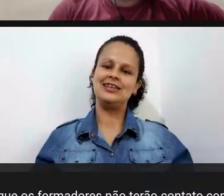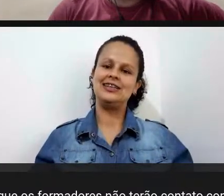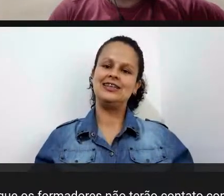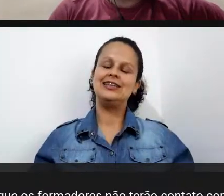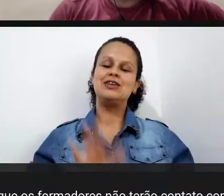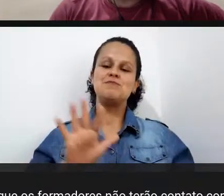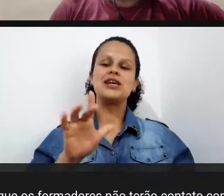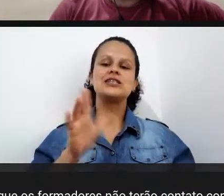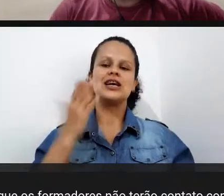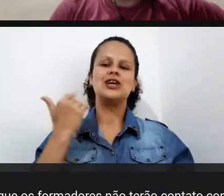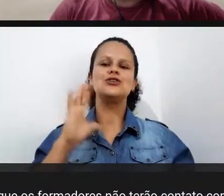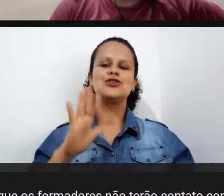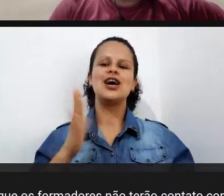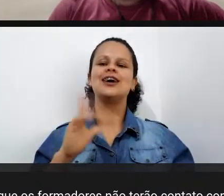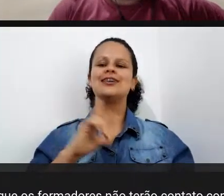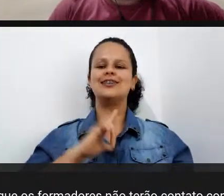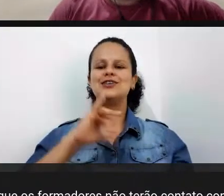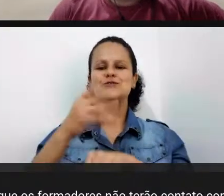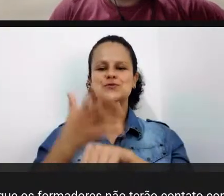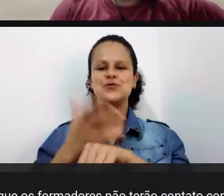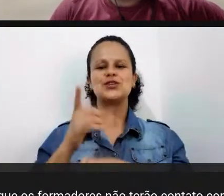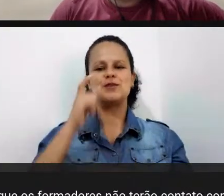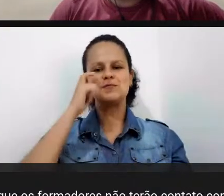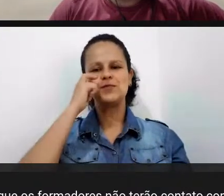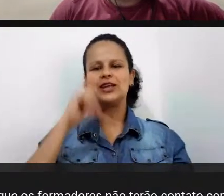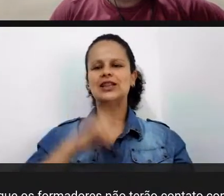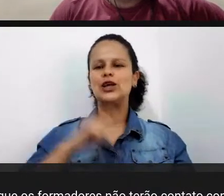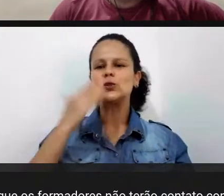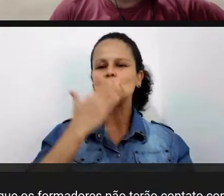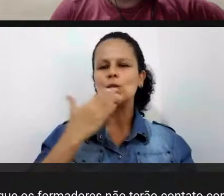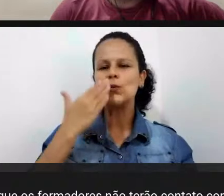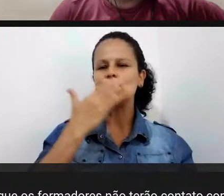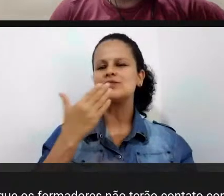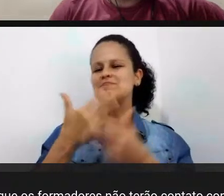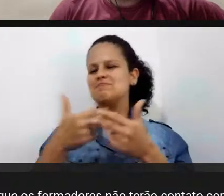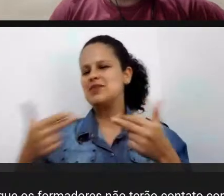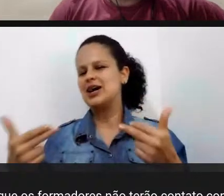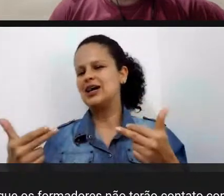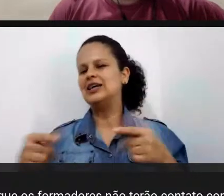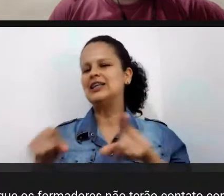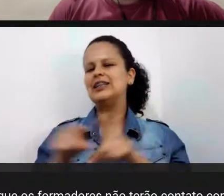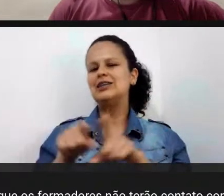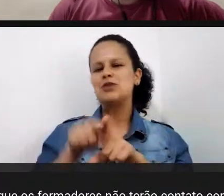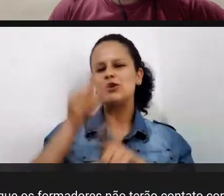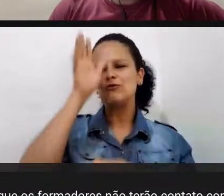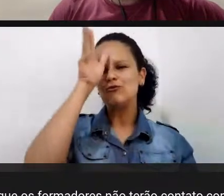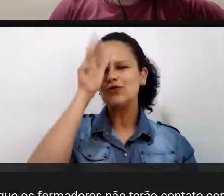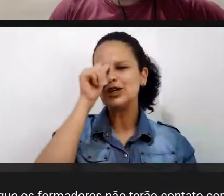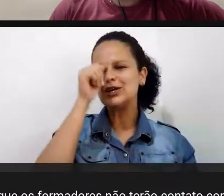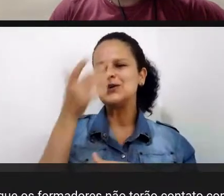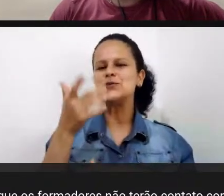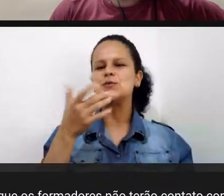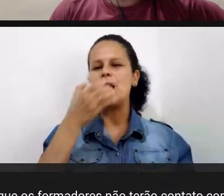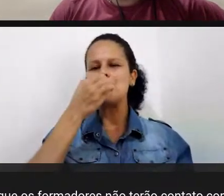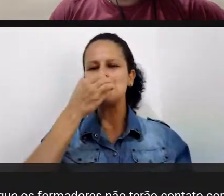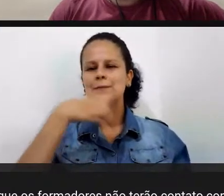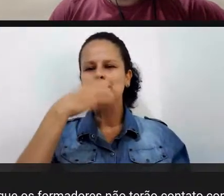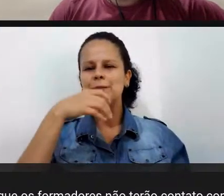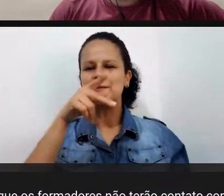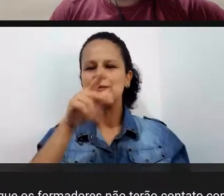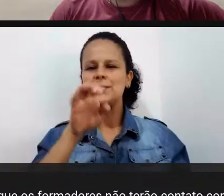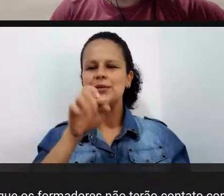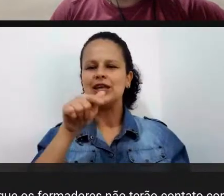levei eles para comer Paco Man doce de burro frango com piquinho arroz com piquinho tem falado